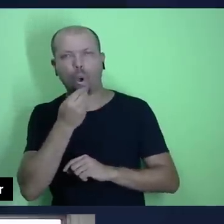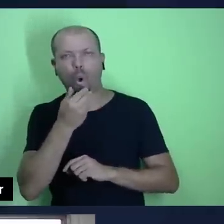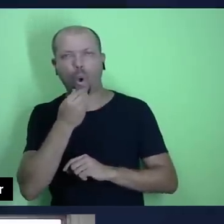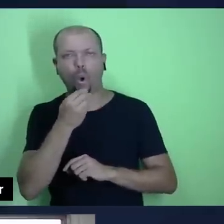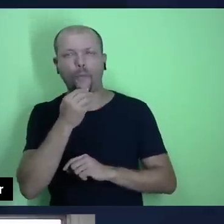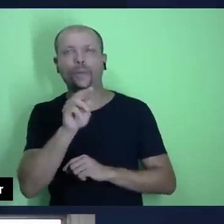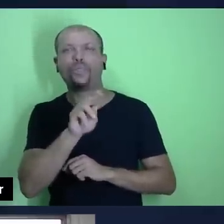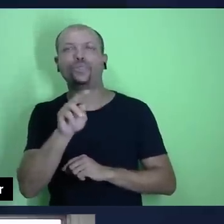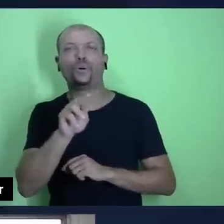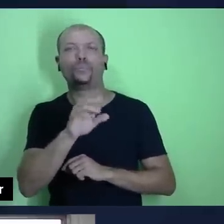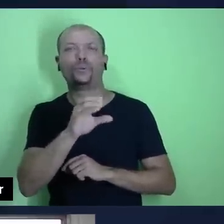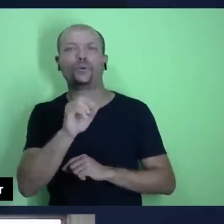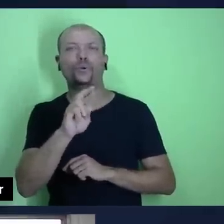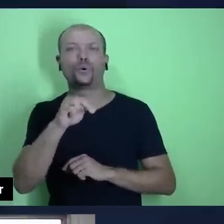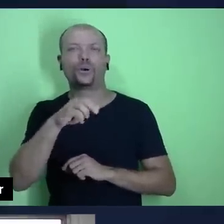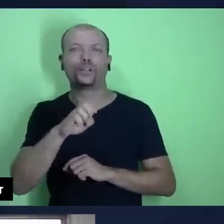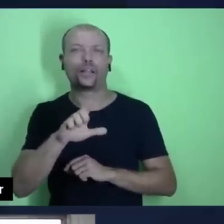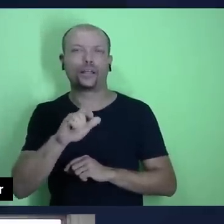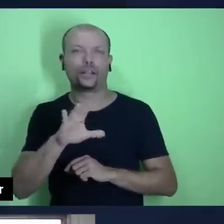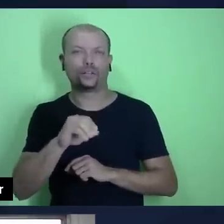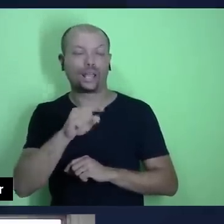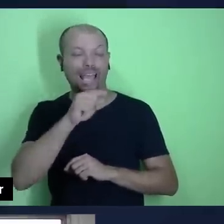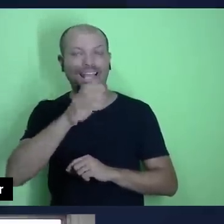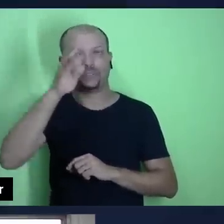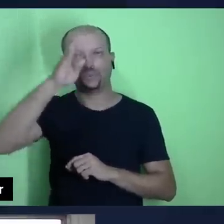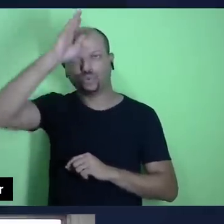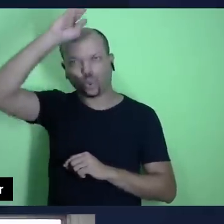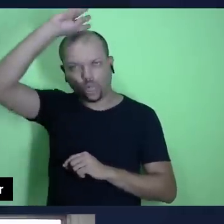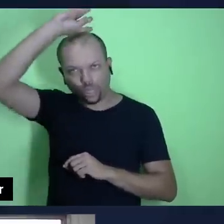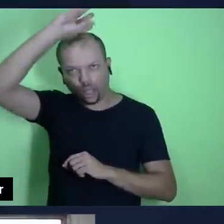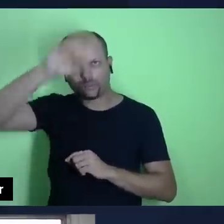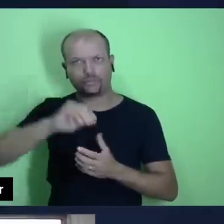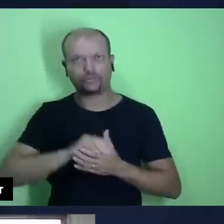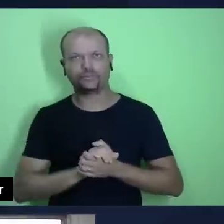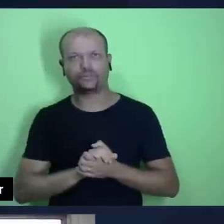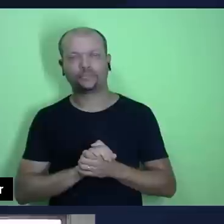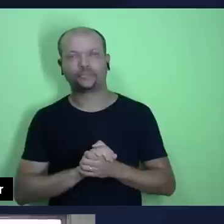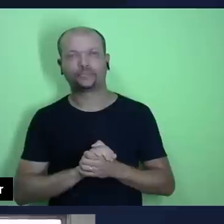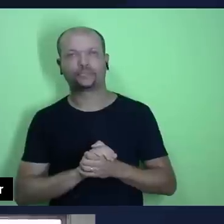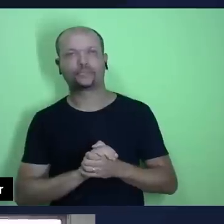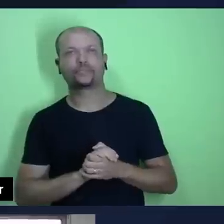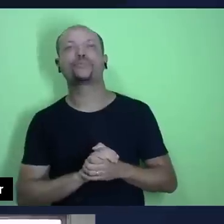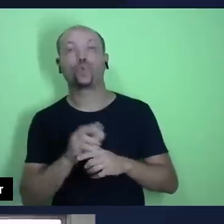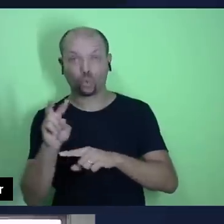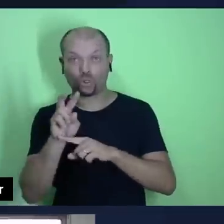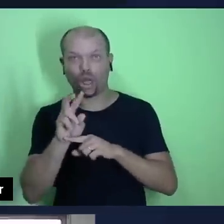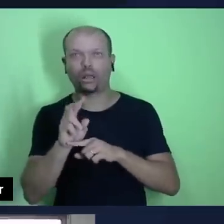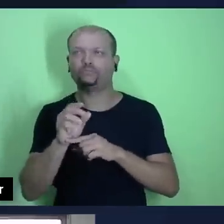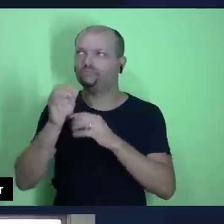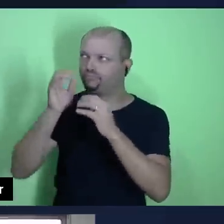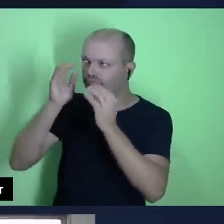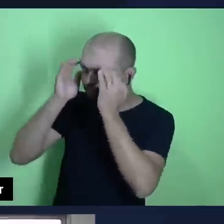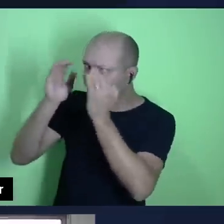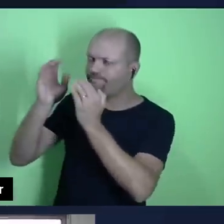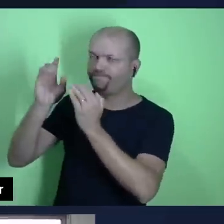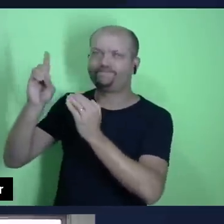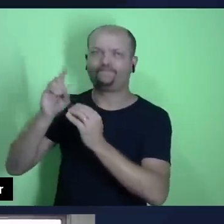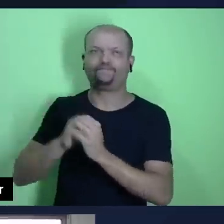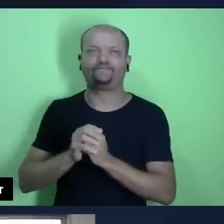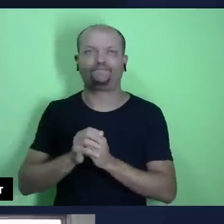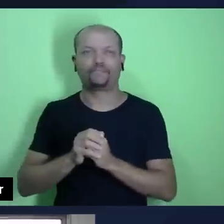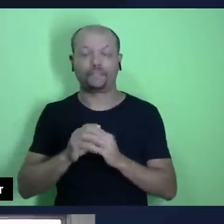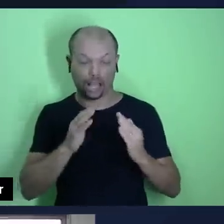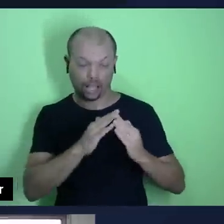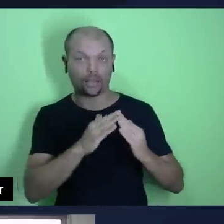Cornélio, centurião da corte chamada italiana, piedoso e tenente a Deus com toda a sua casa